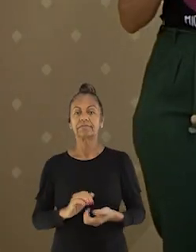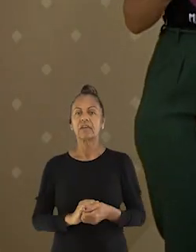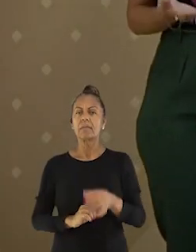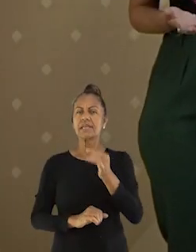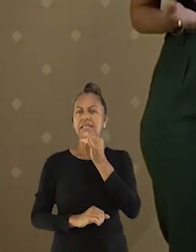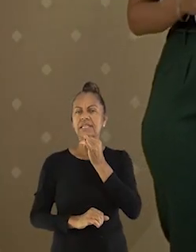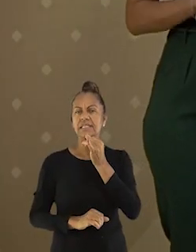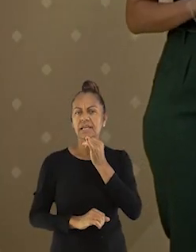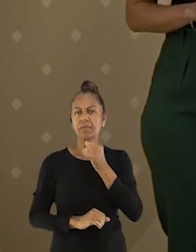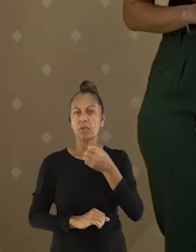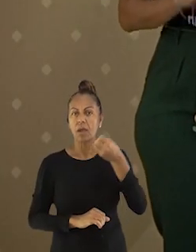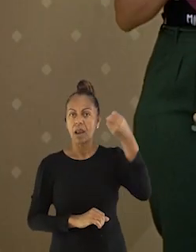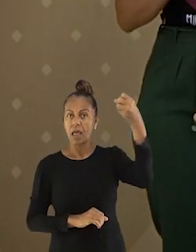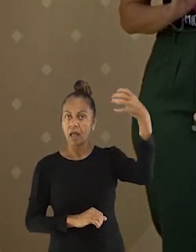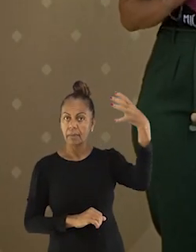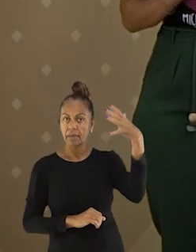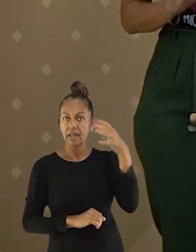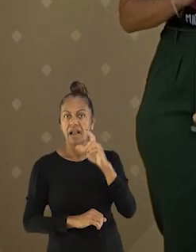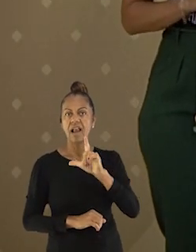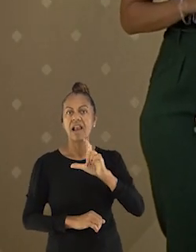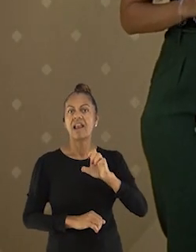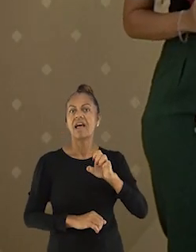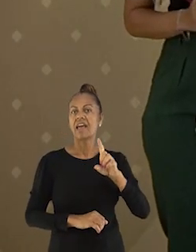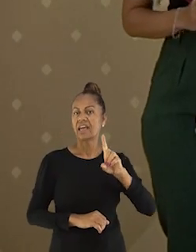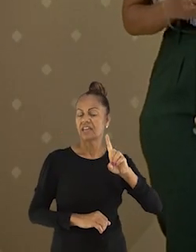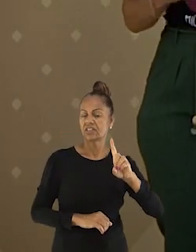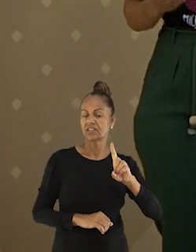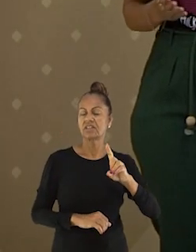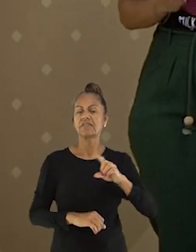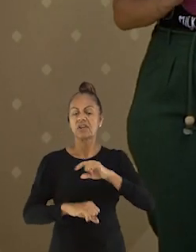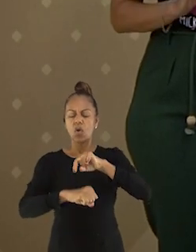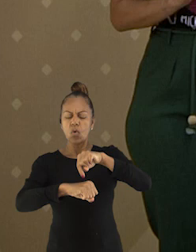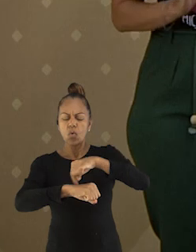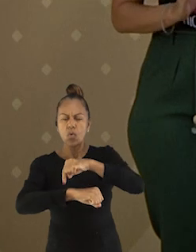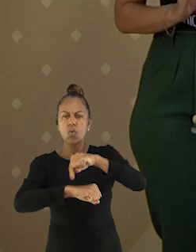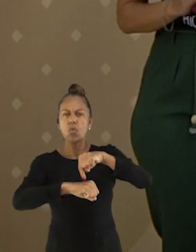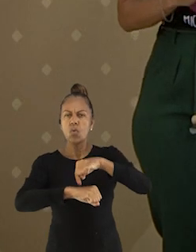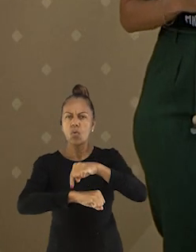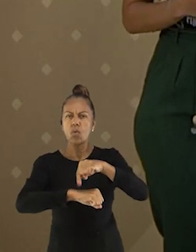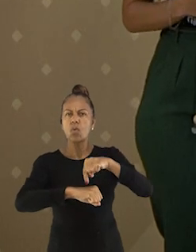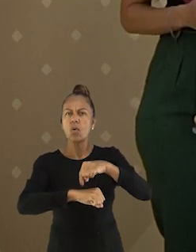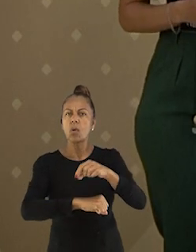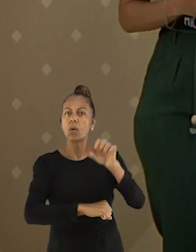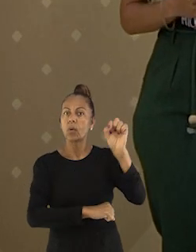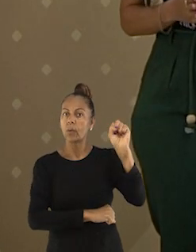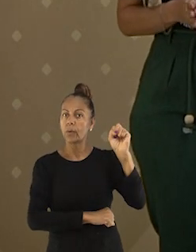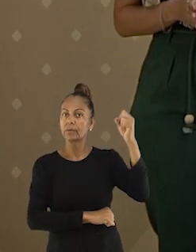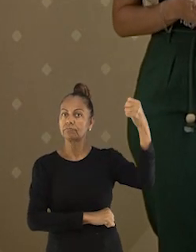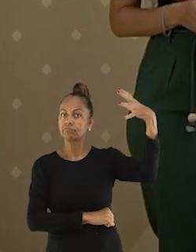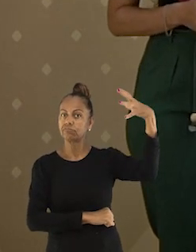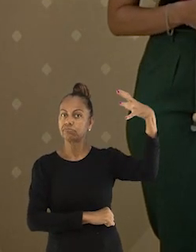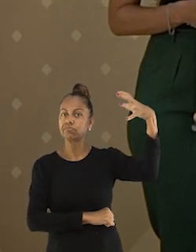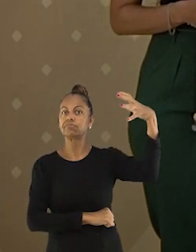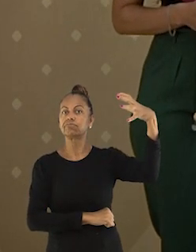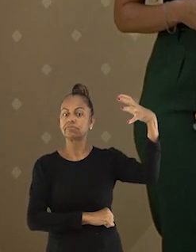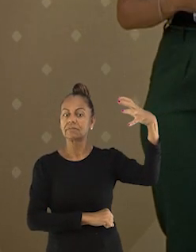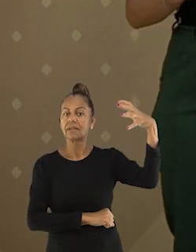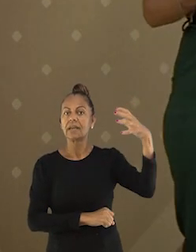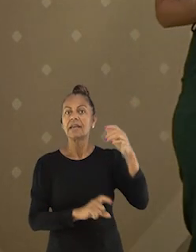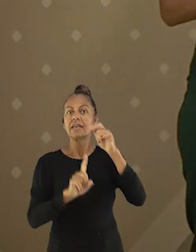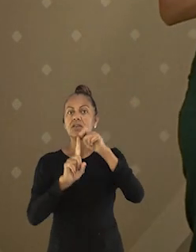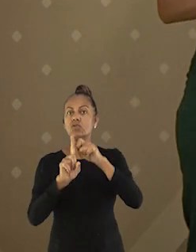Então, estudantes, supondo que uma lâmpada LED que consome 9 watts fica ligada 8 horas por dia.